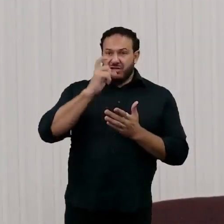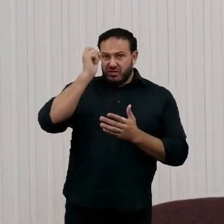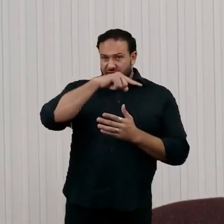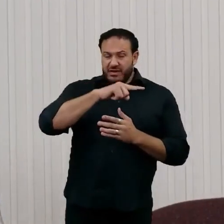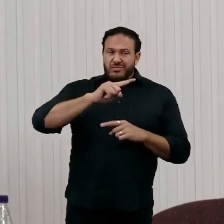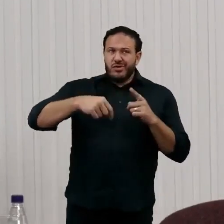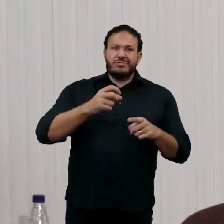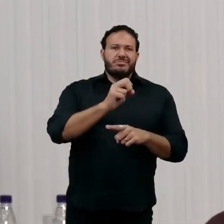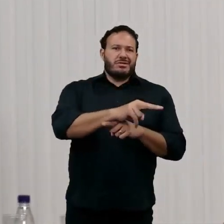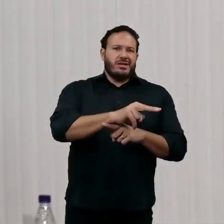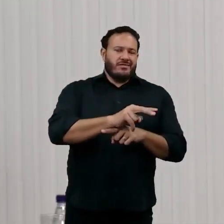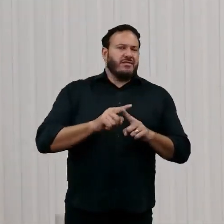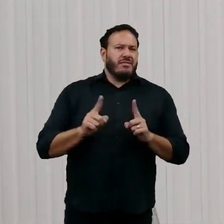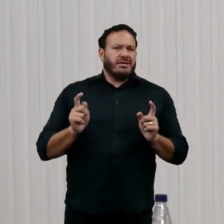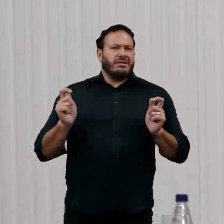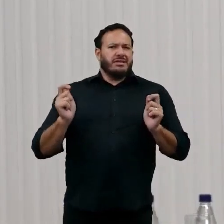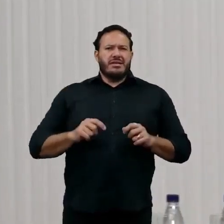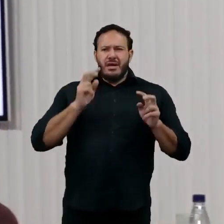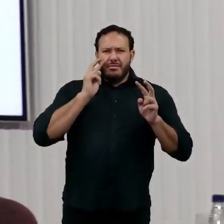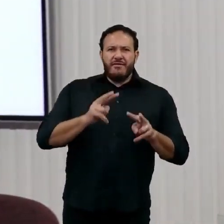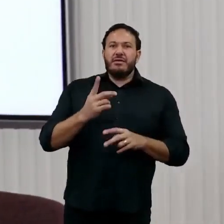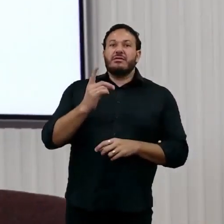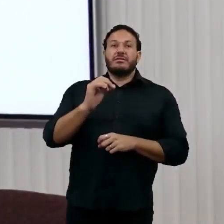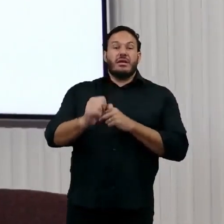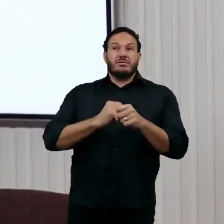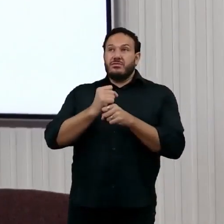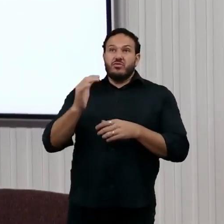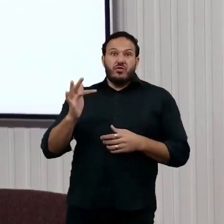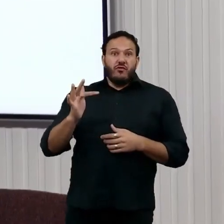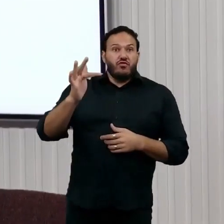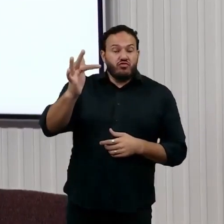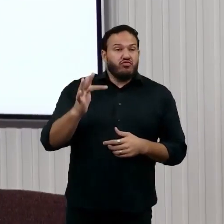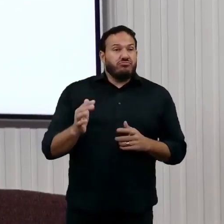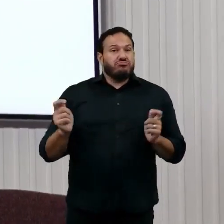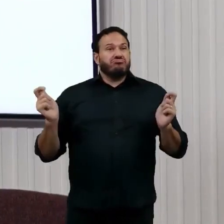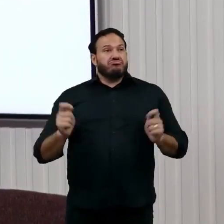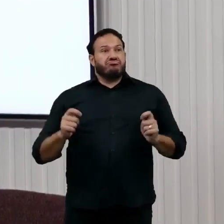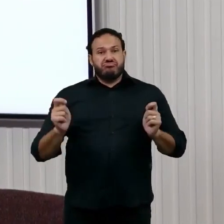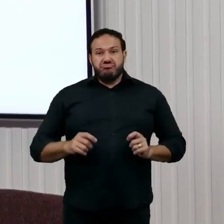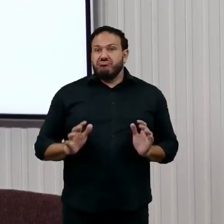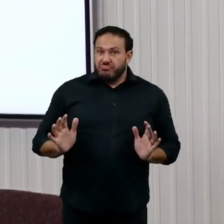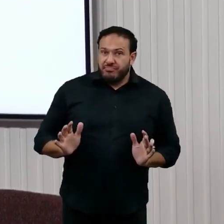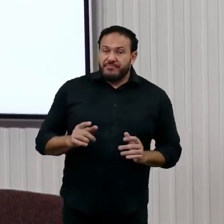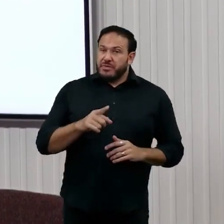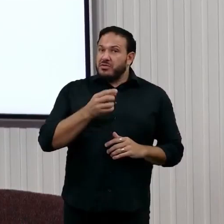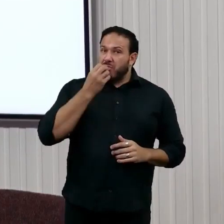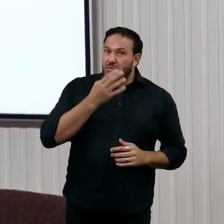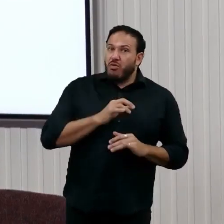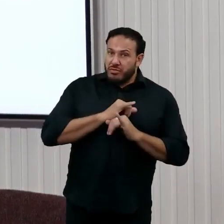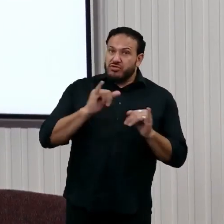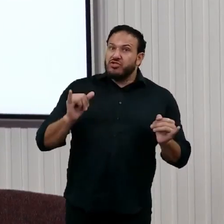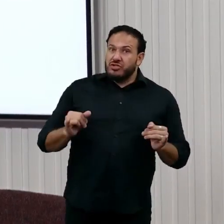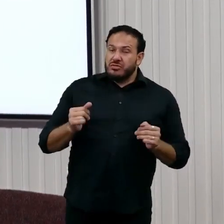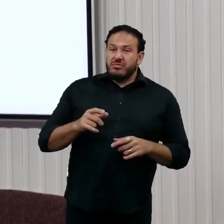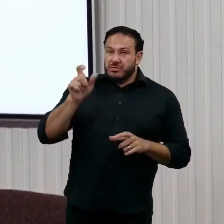mas podemos ver que daqui a 10 anos será um cenário plausível e é boa notícia isso, porque os professores poderão ser